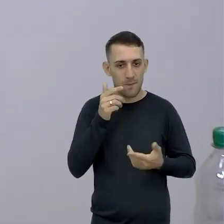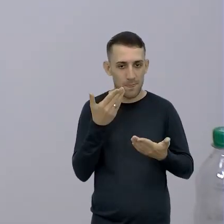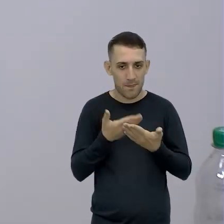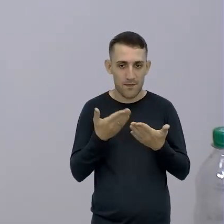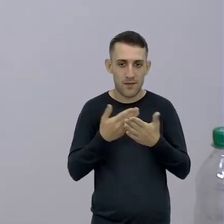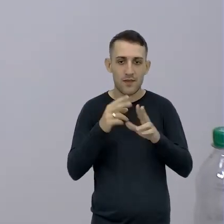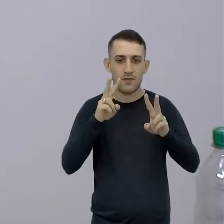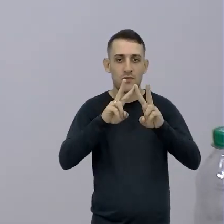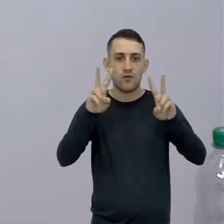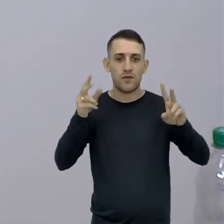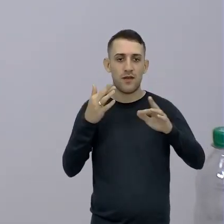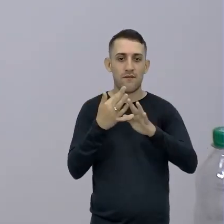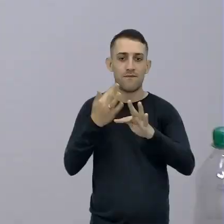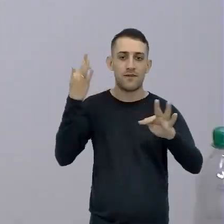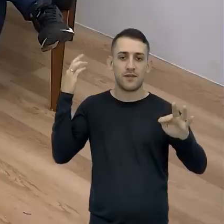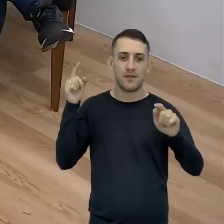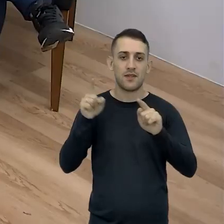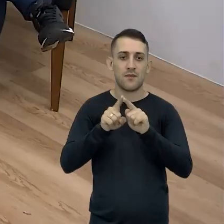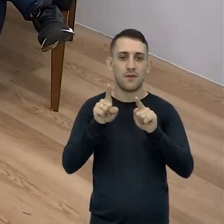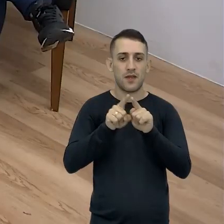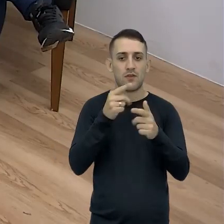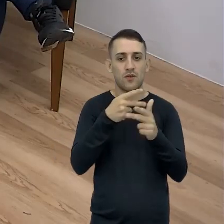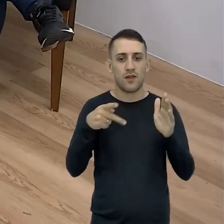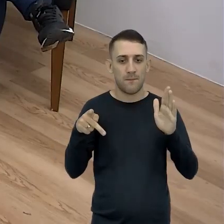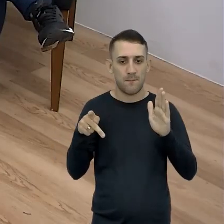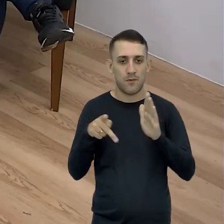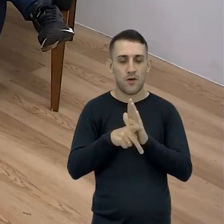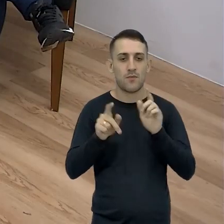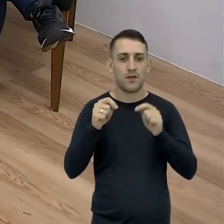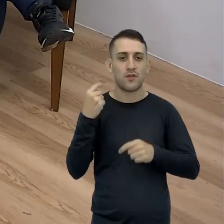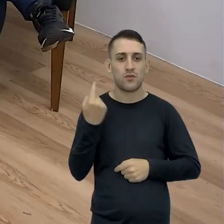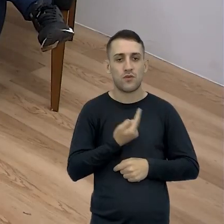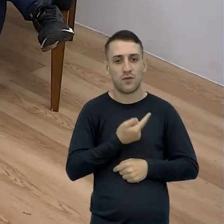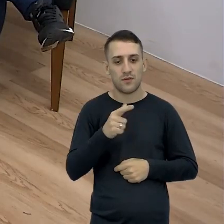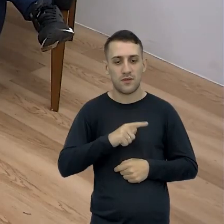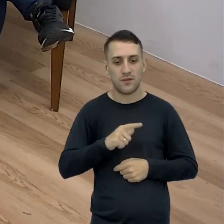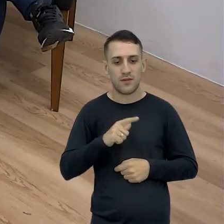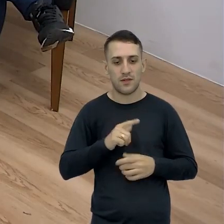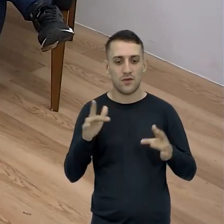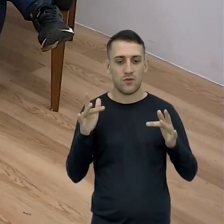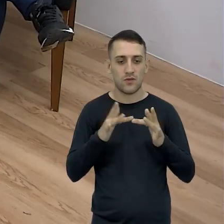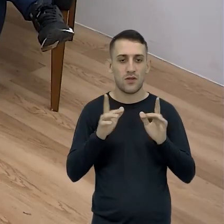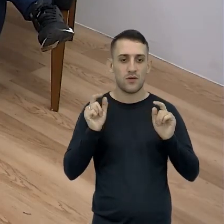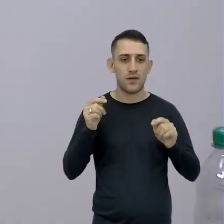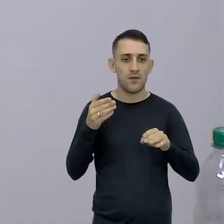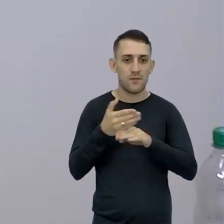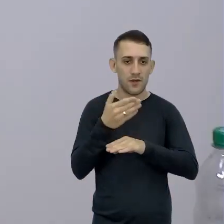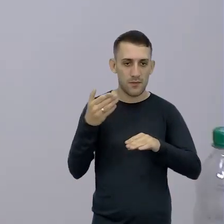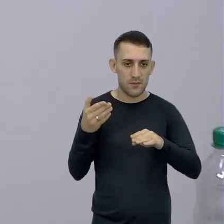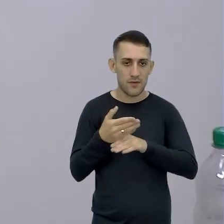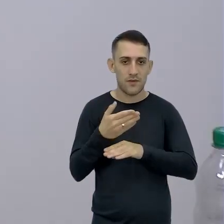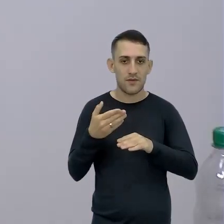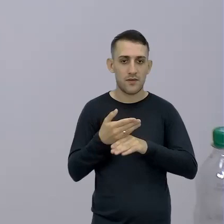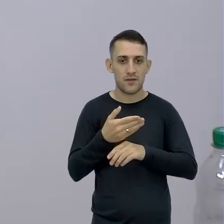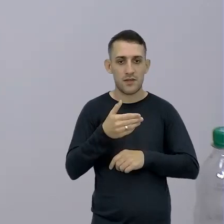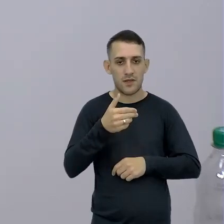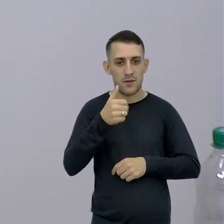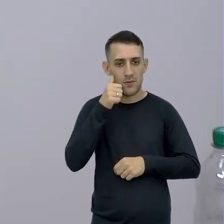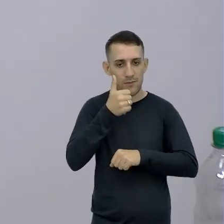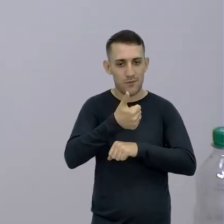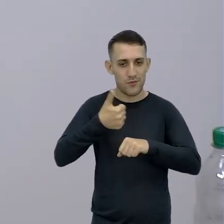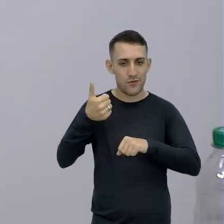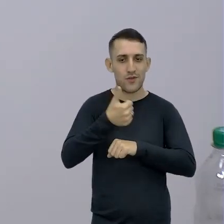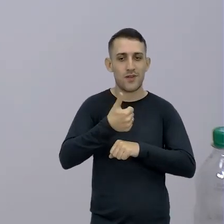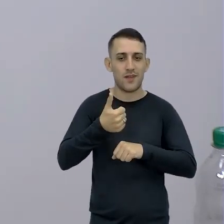Dessa física E os efeitos causados Além de ter Contar também Com a participação De uma mergulhadora Nas nossas